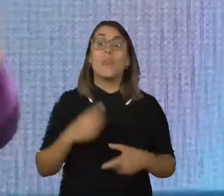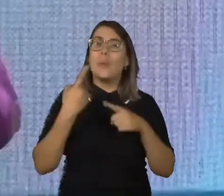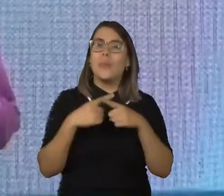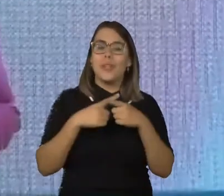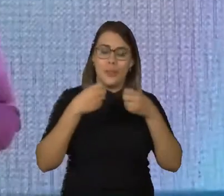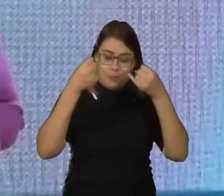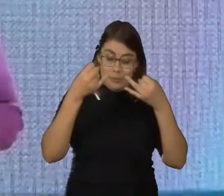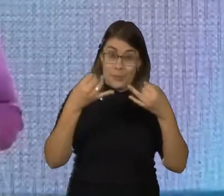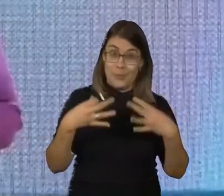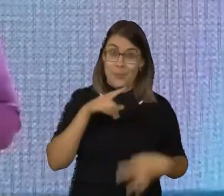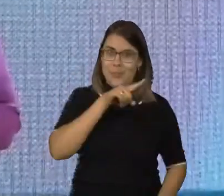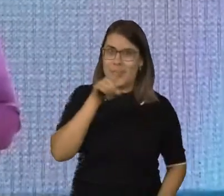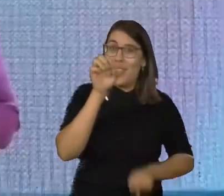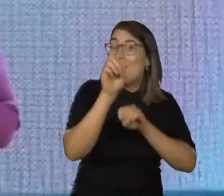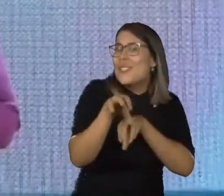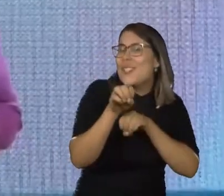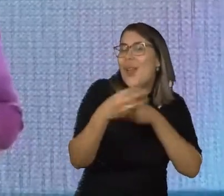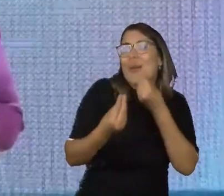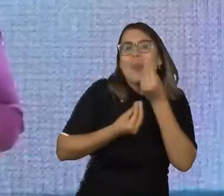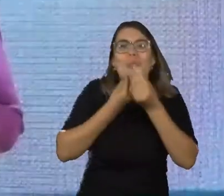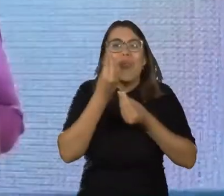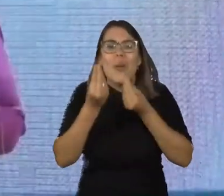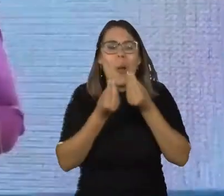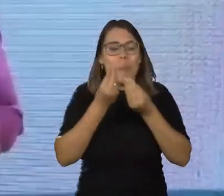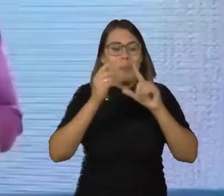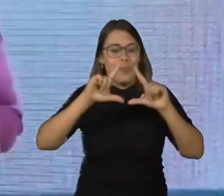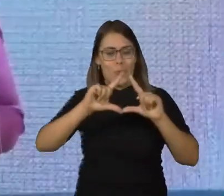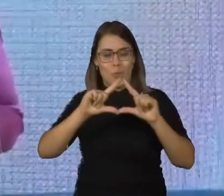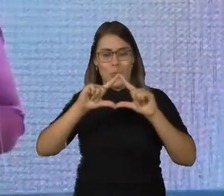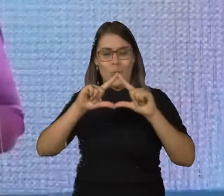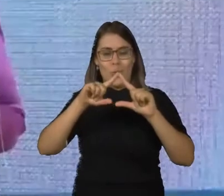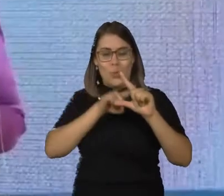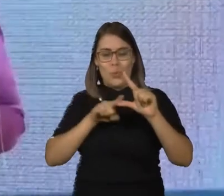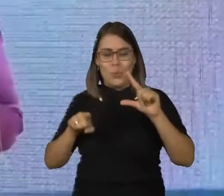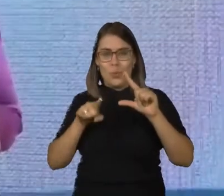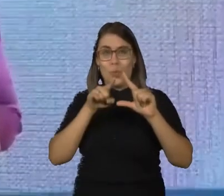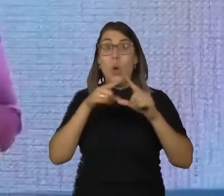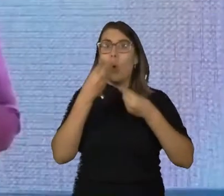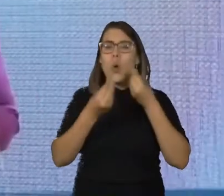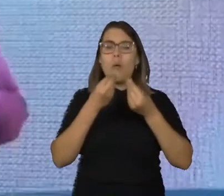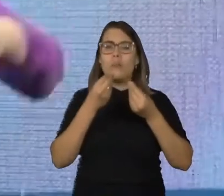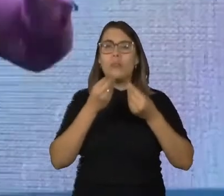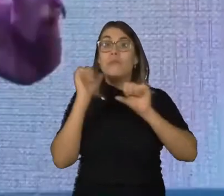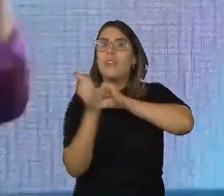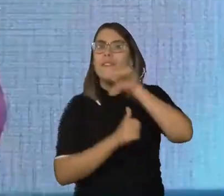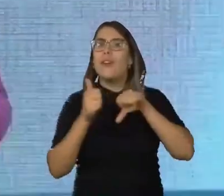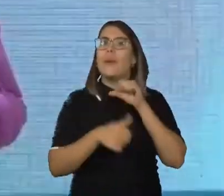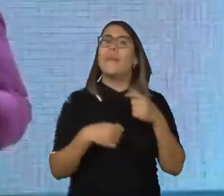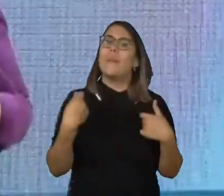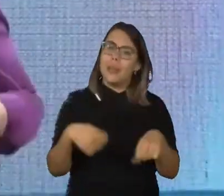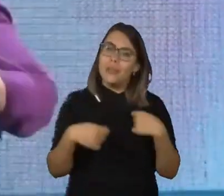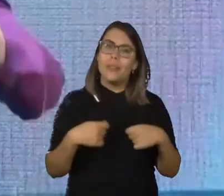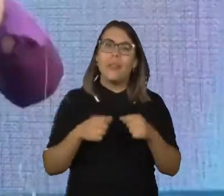ensinar para você aqui como a gente mexe nesse círculo, que pode ser vicioso, negativo ou virtuoso. Acorda de